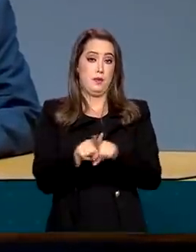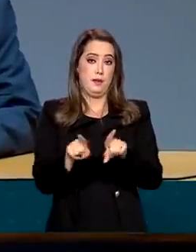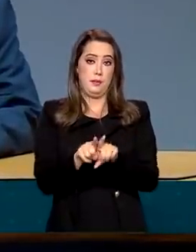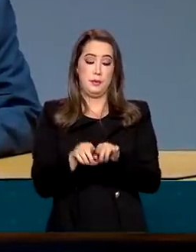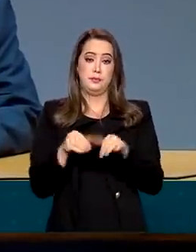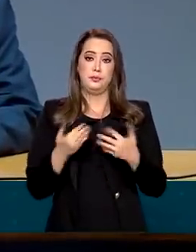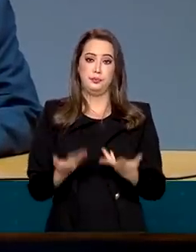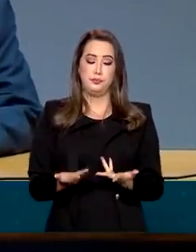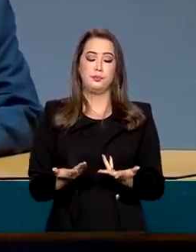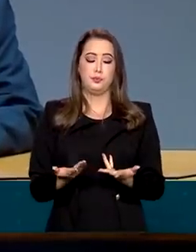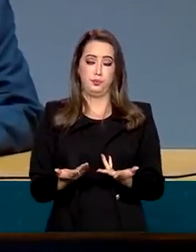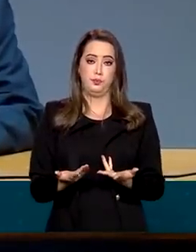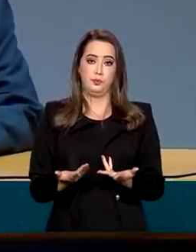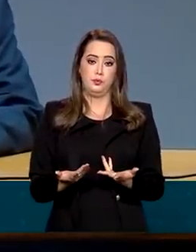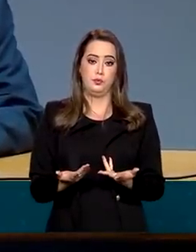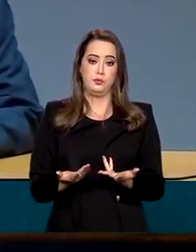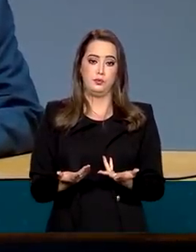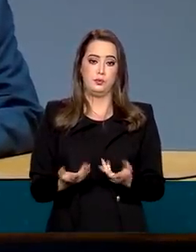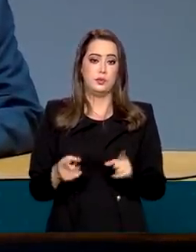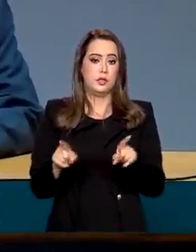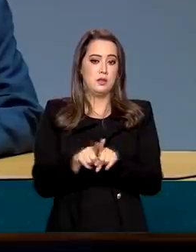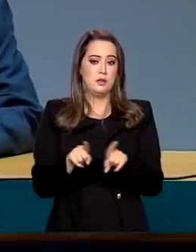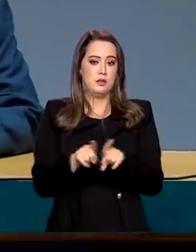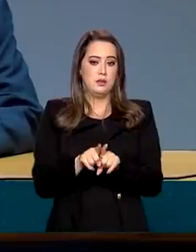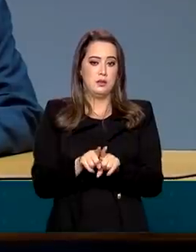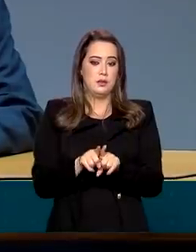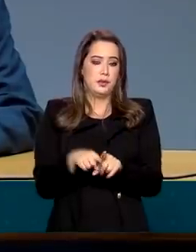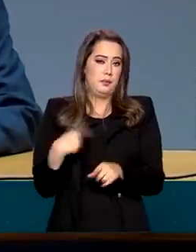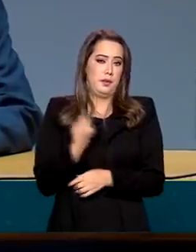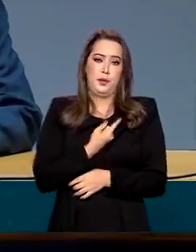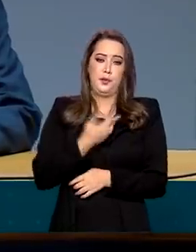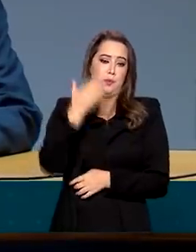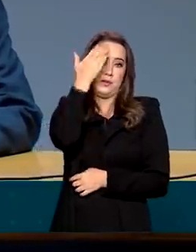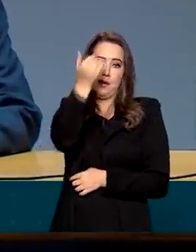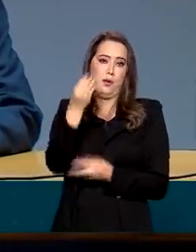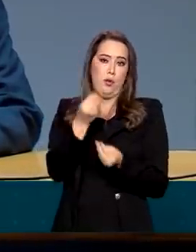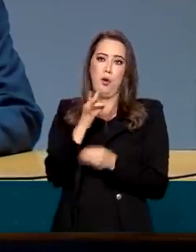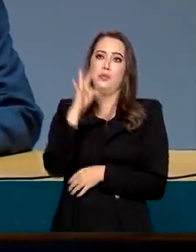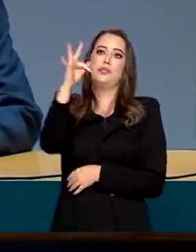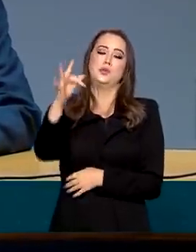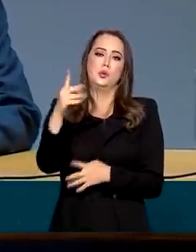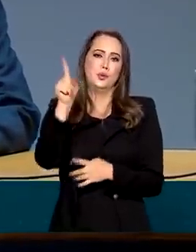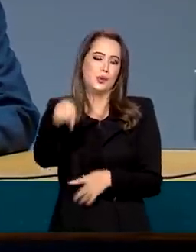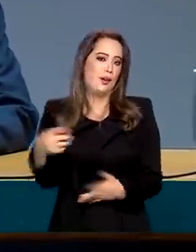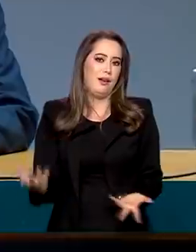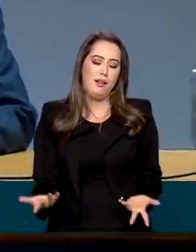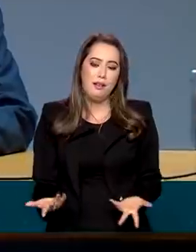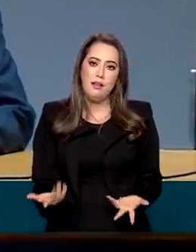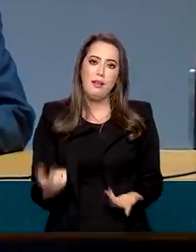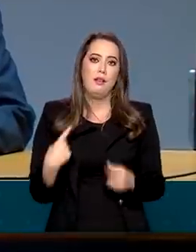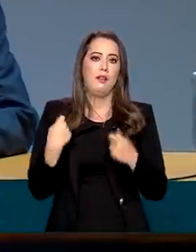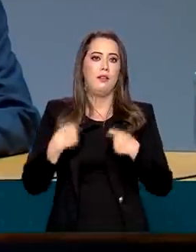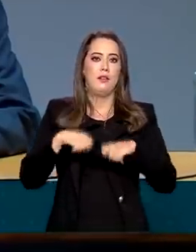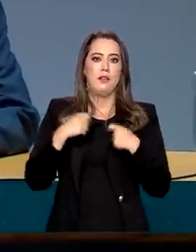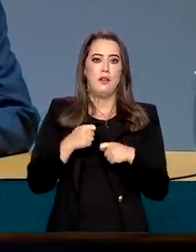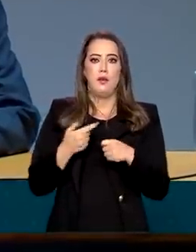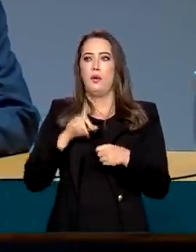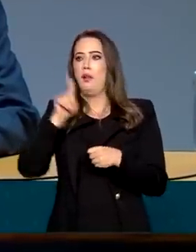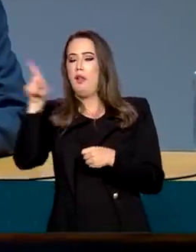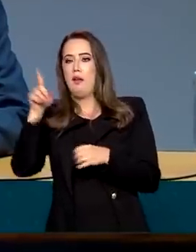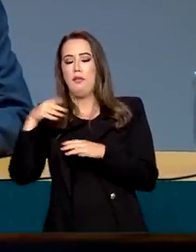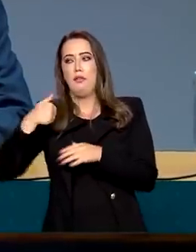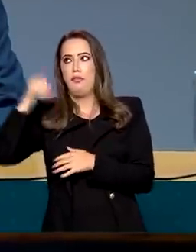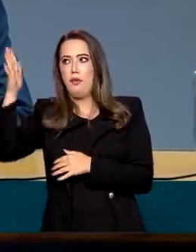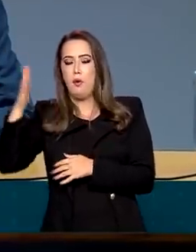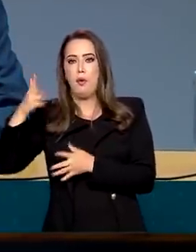Também, como não precisa ter bola de cristal, nós sabemos que, aumentando o preço do petróleo lá fora,